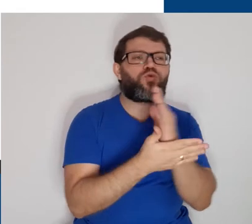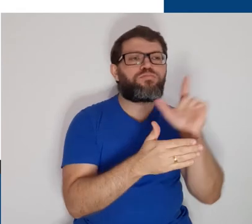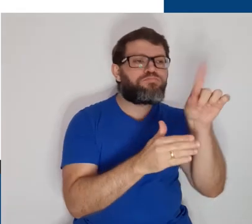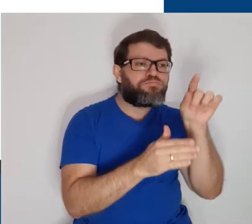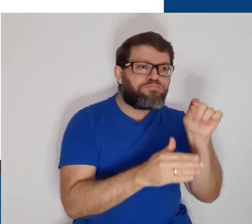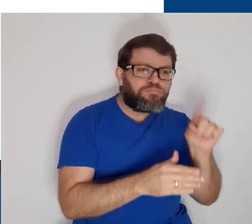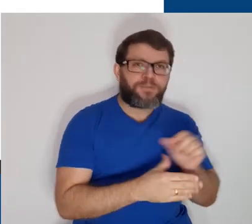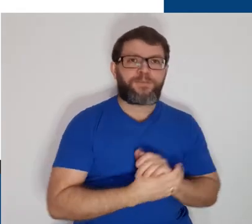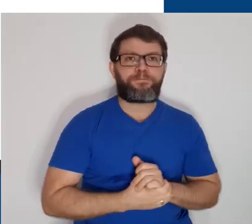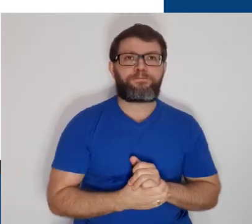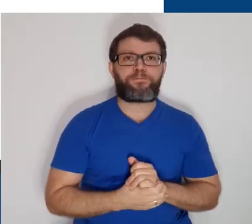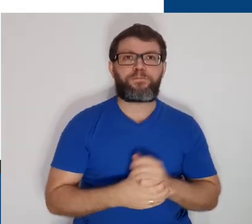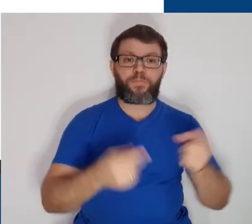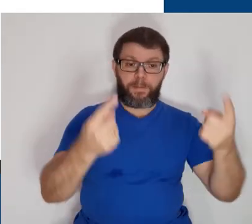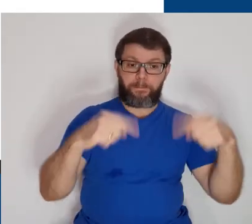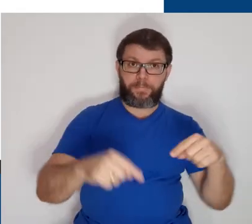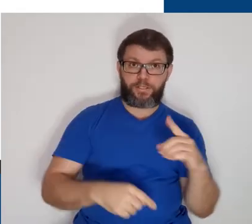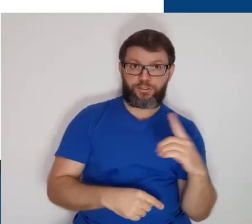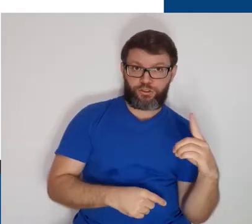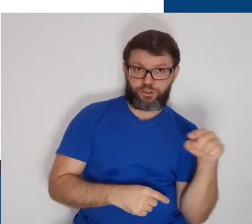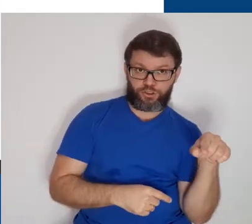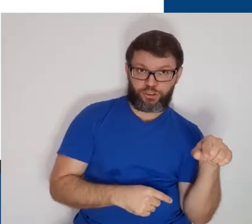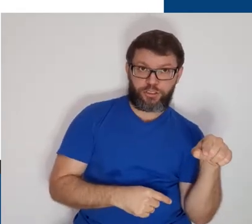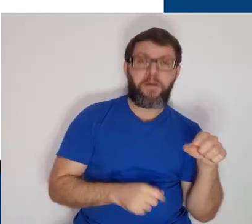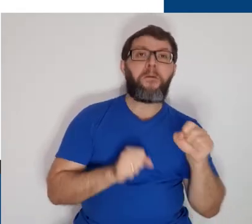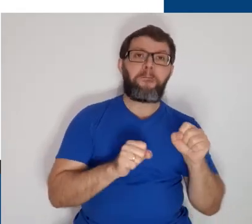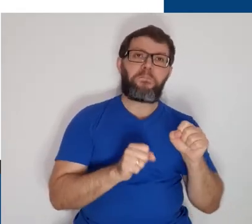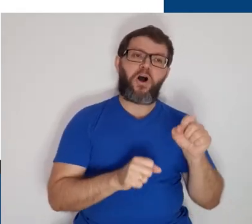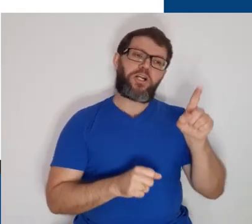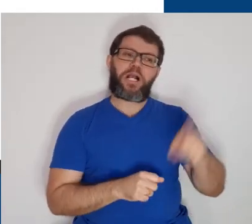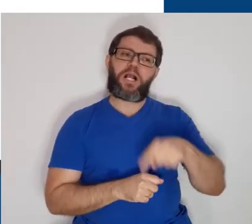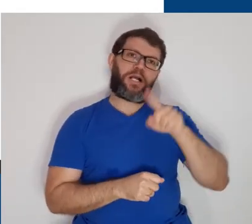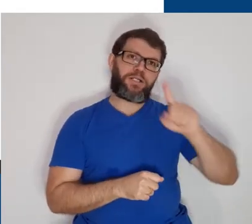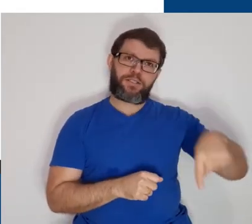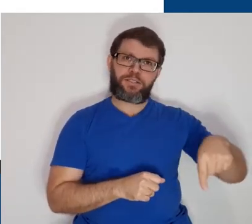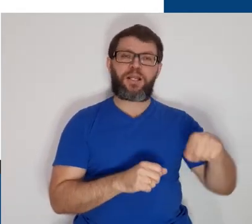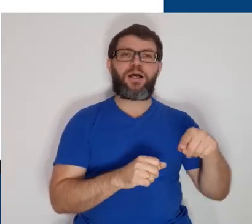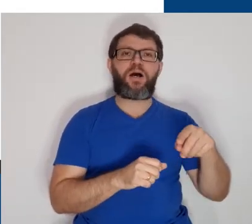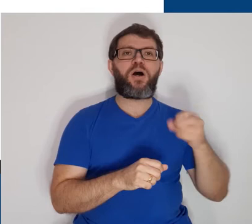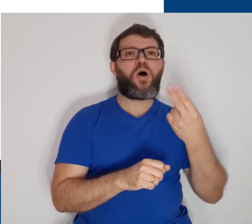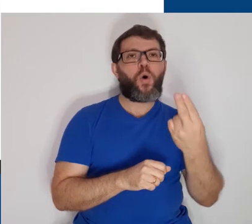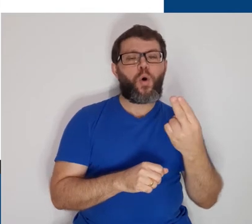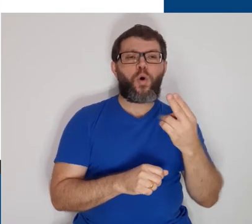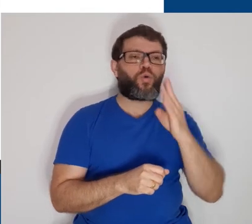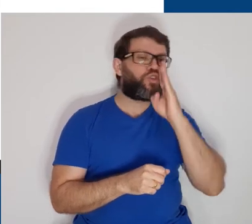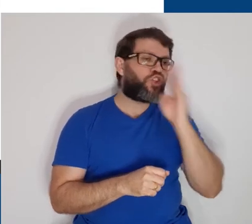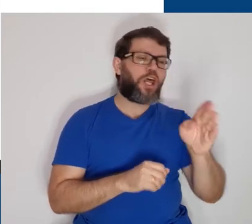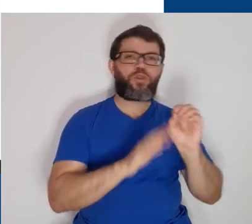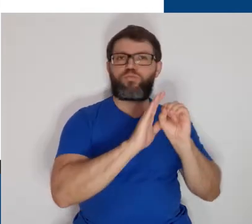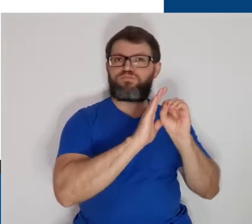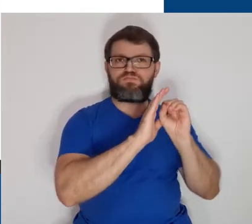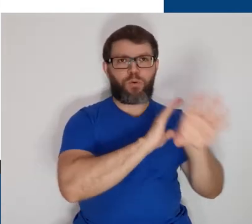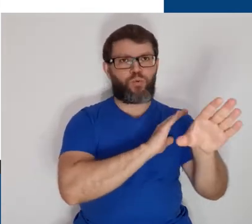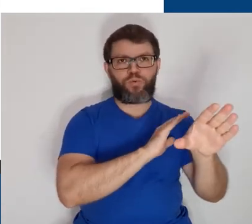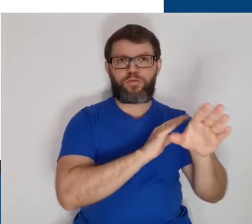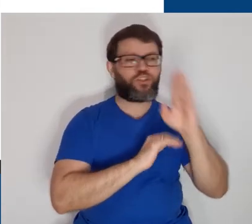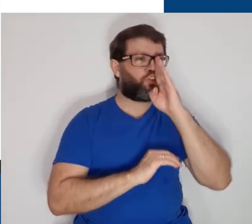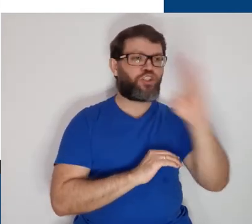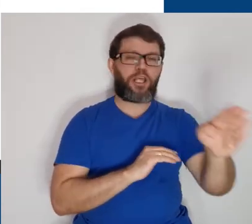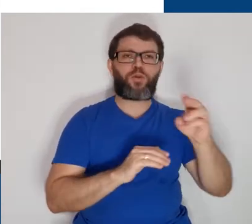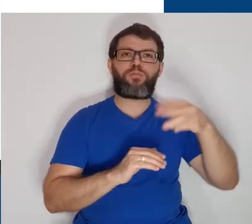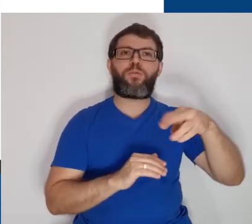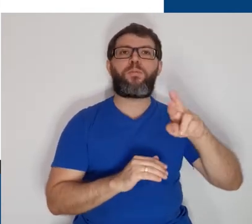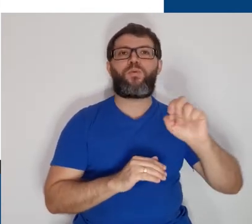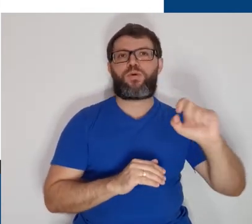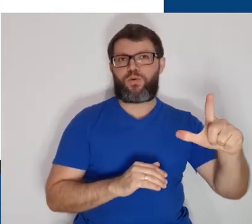Na parte de baixo, à direita, podemos cancelar essa postagem ou clicar direto em Postar para ela já ir para o nosso